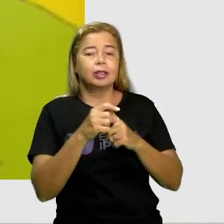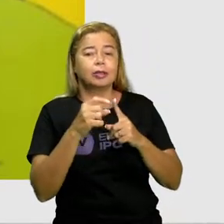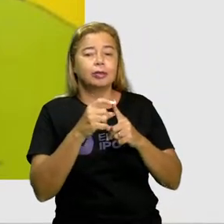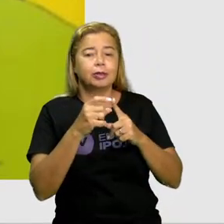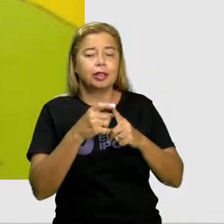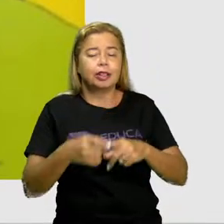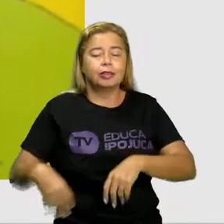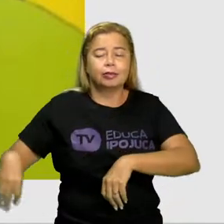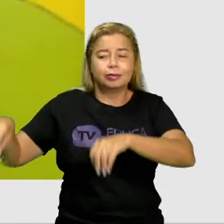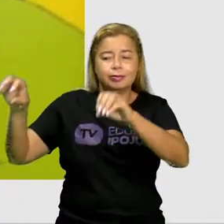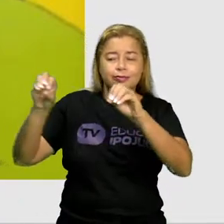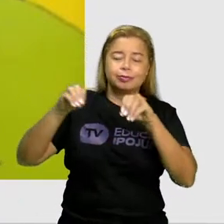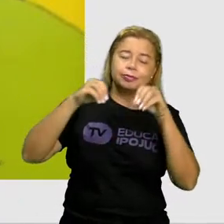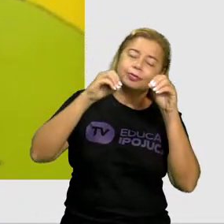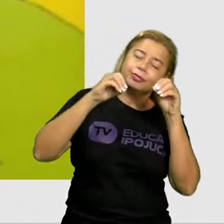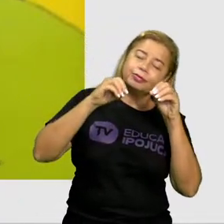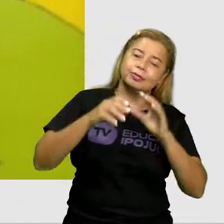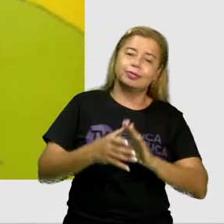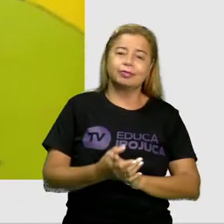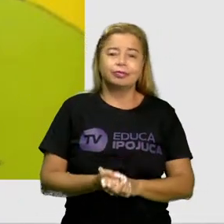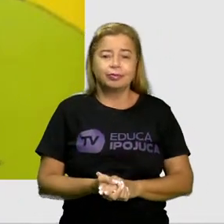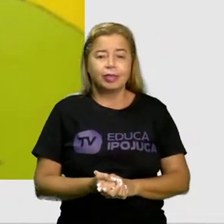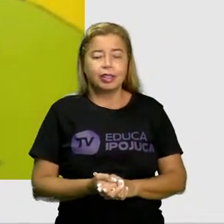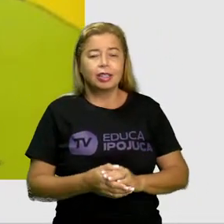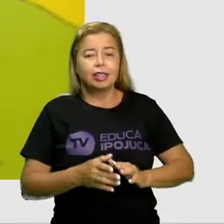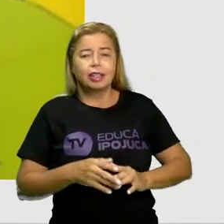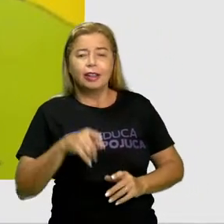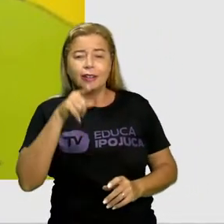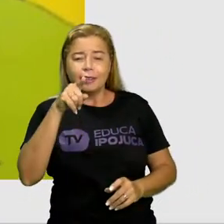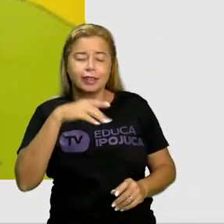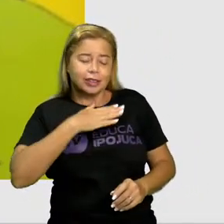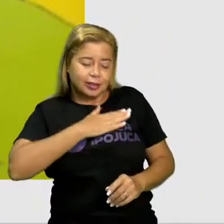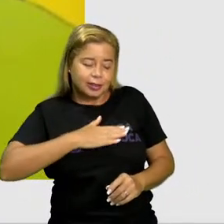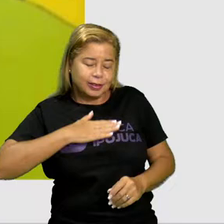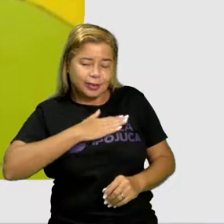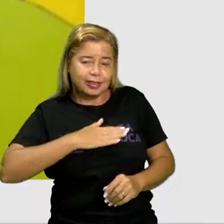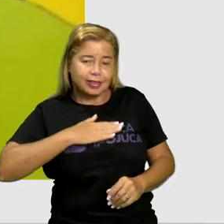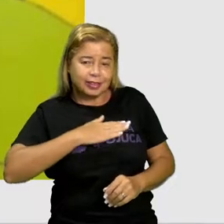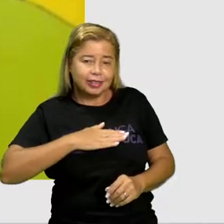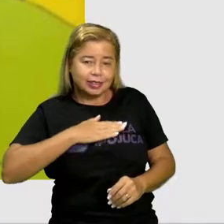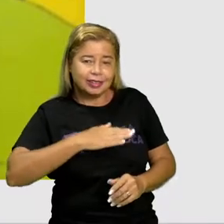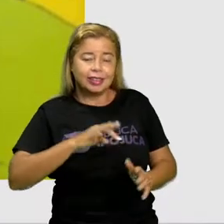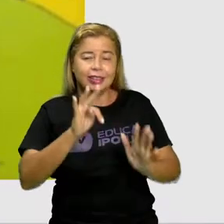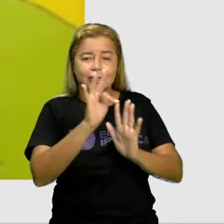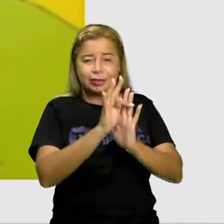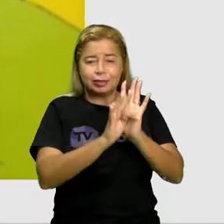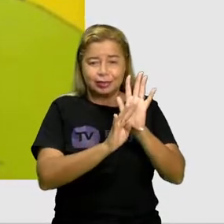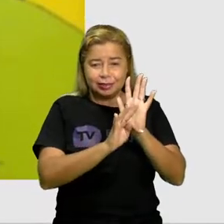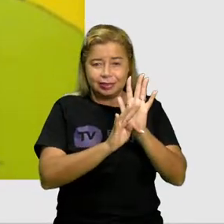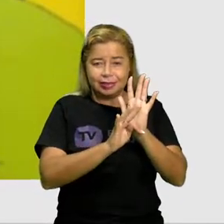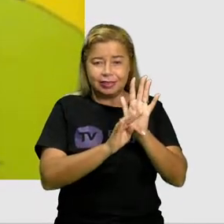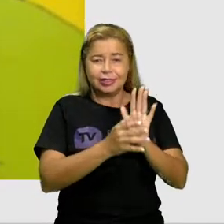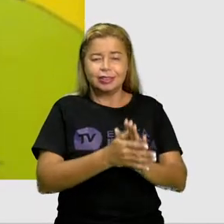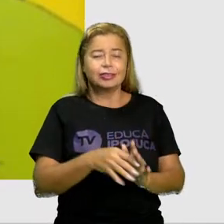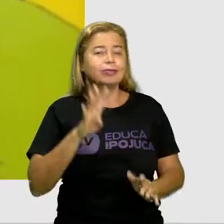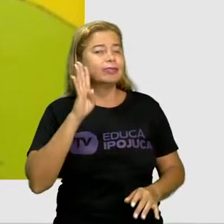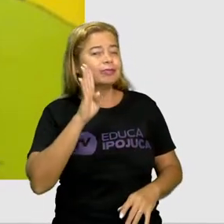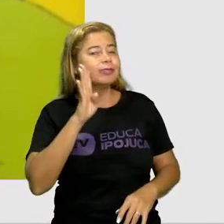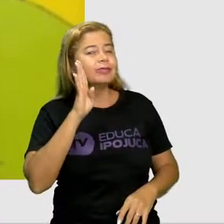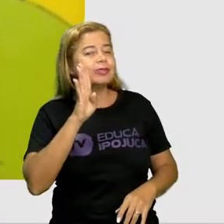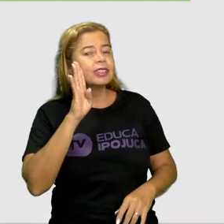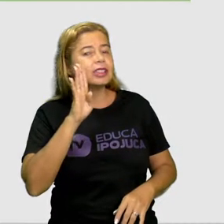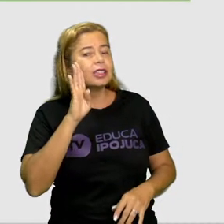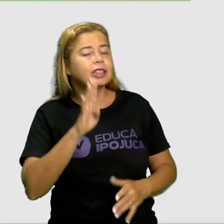Isso mesmo, crianças. E vocês gostaram desse texto, dessa história? Legal, né?